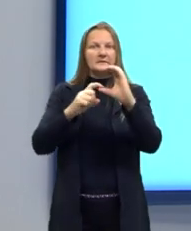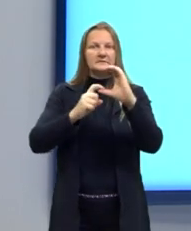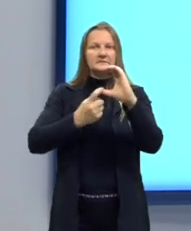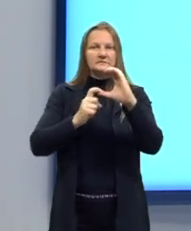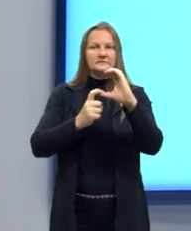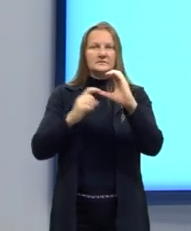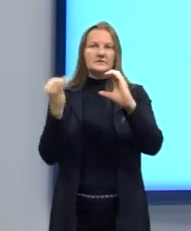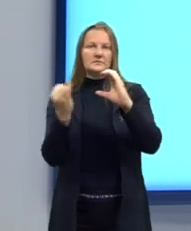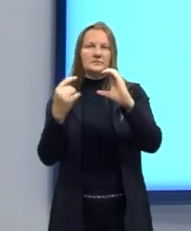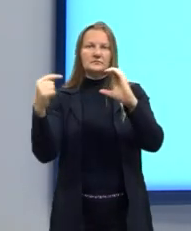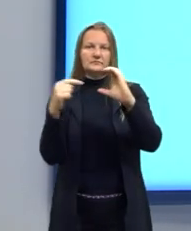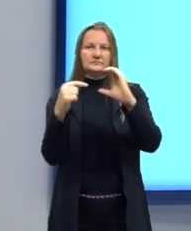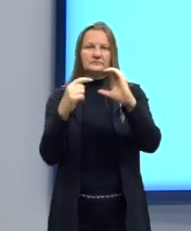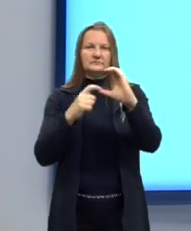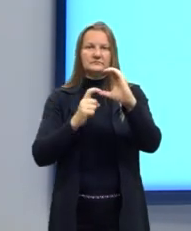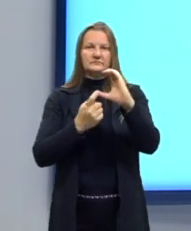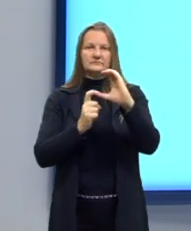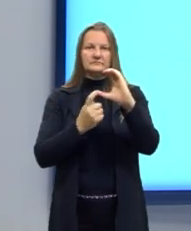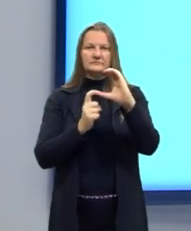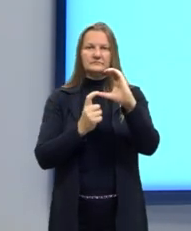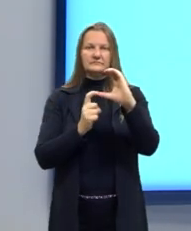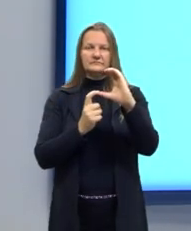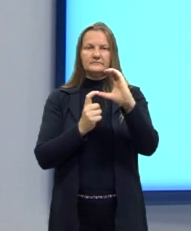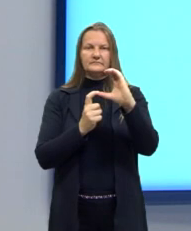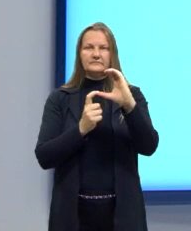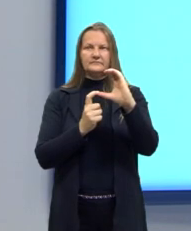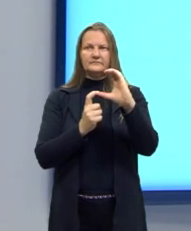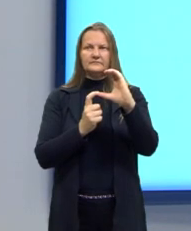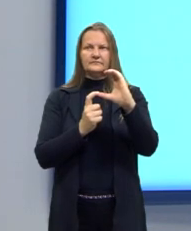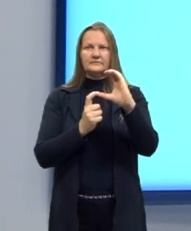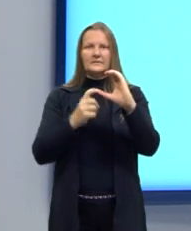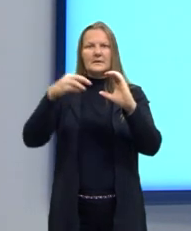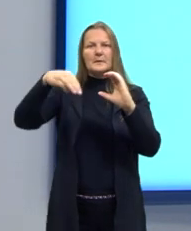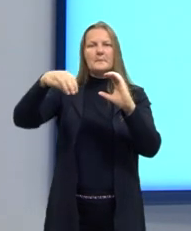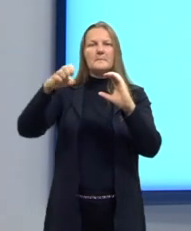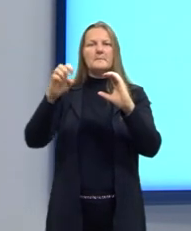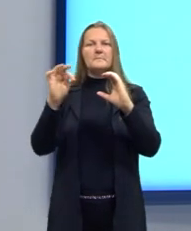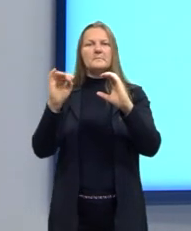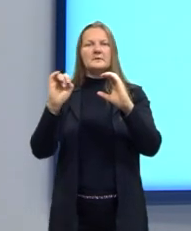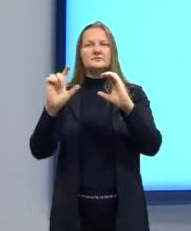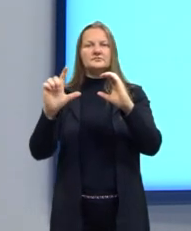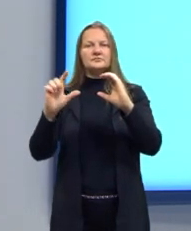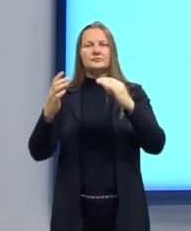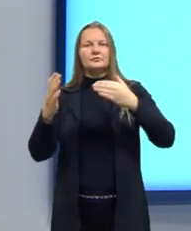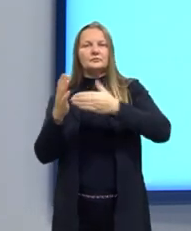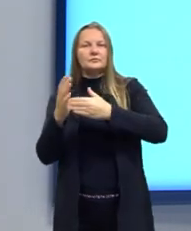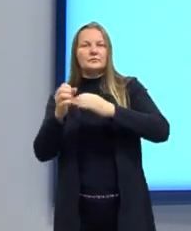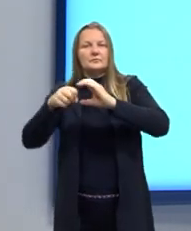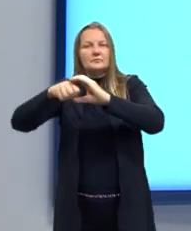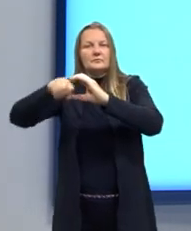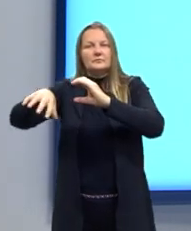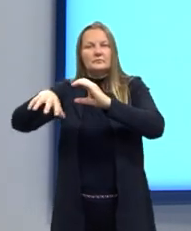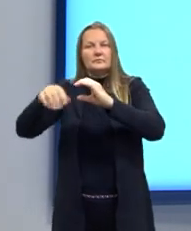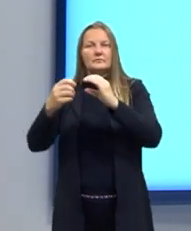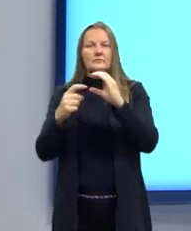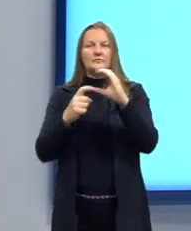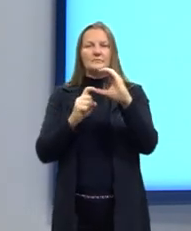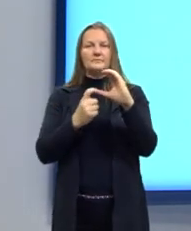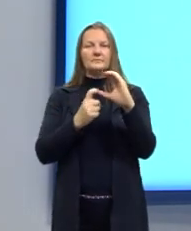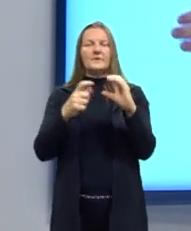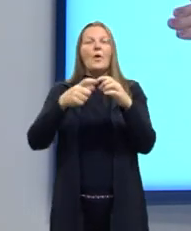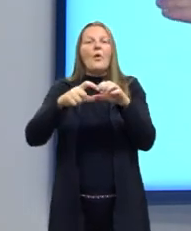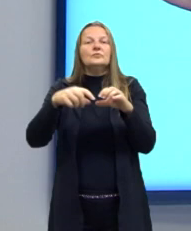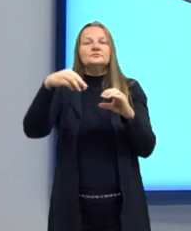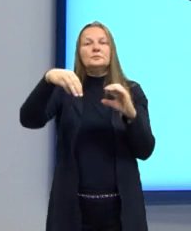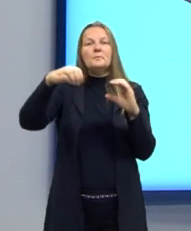Essa aqui, eu vou identificar como se fosse uma ramificação. Eu tenho um metil, certo? Só que na hora de sinalizar onde está esse metil,